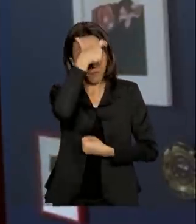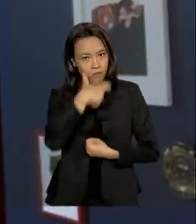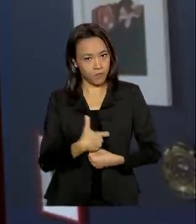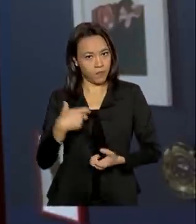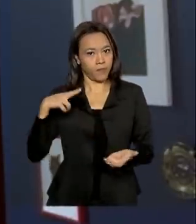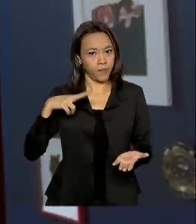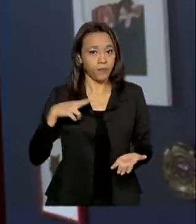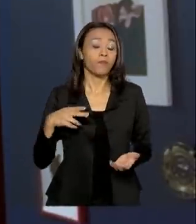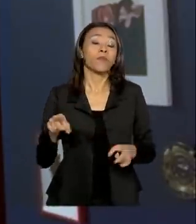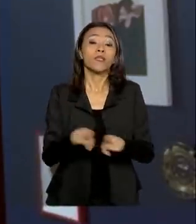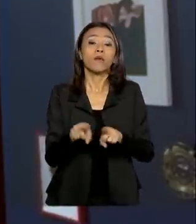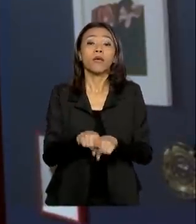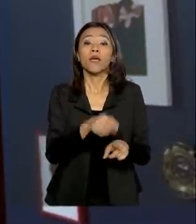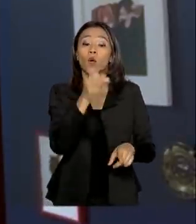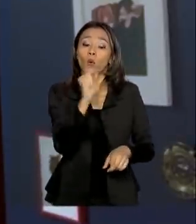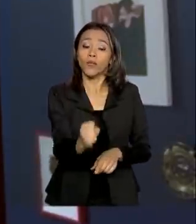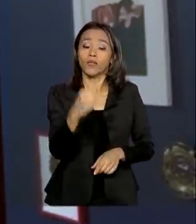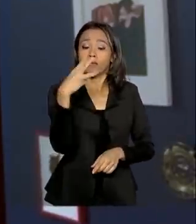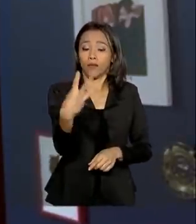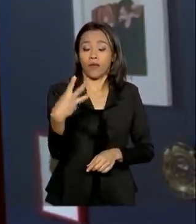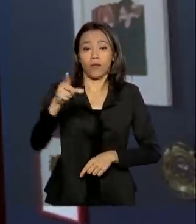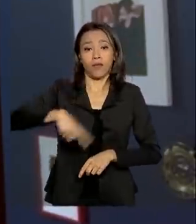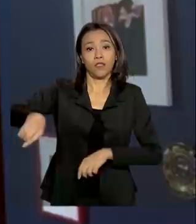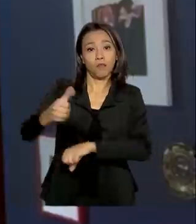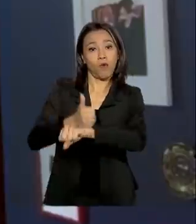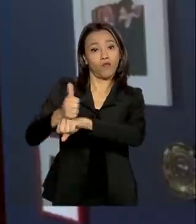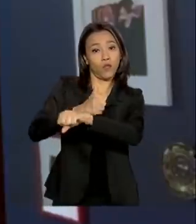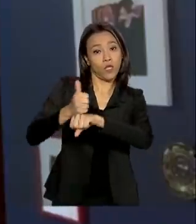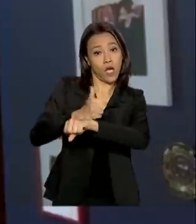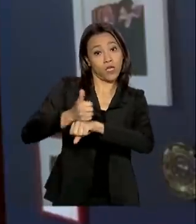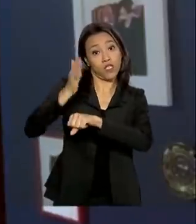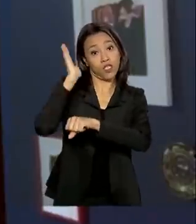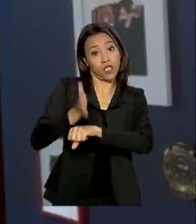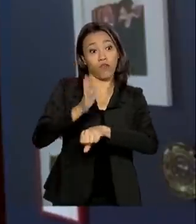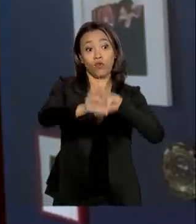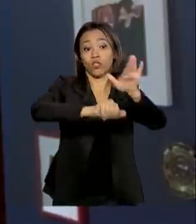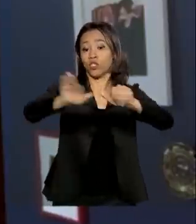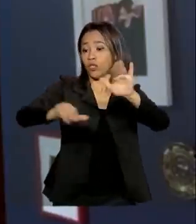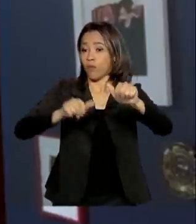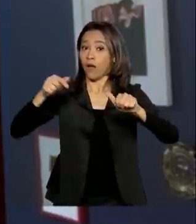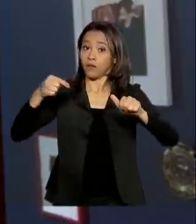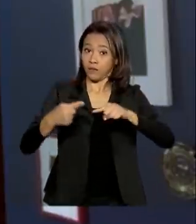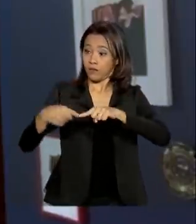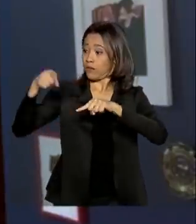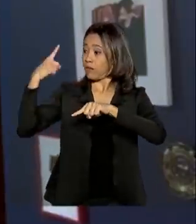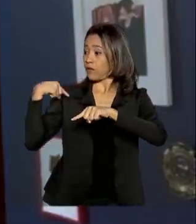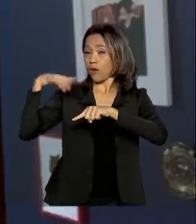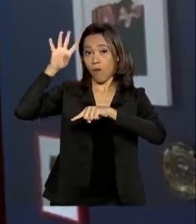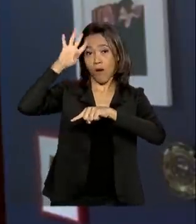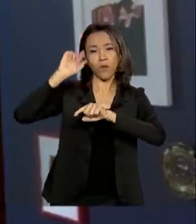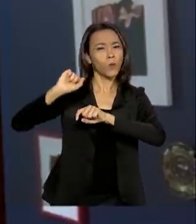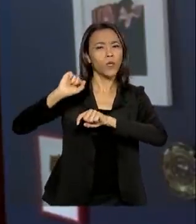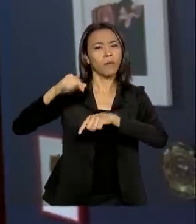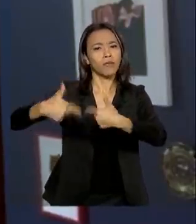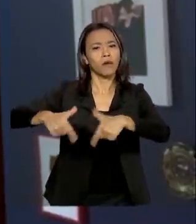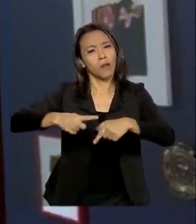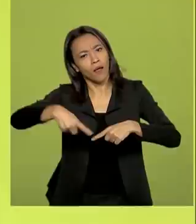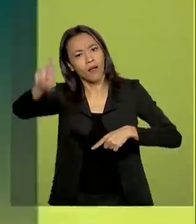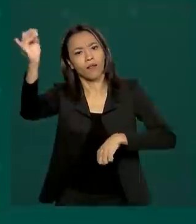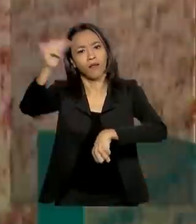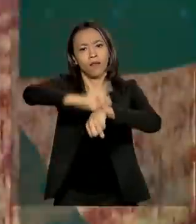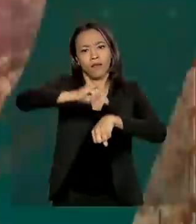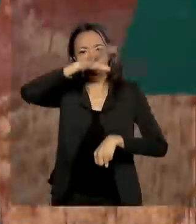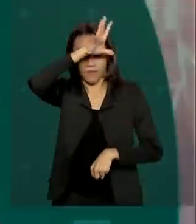E 83 profissionais de saúde foram convocados nesta quarta-feira para trabalharem em Manaus.